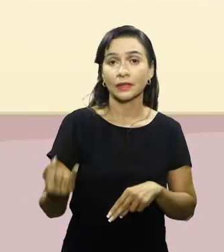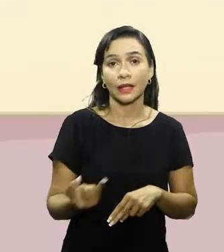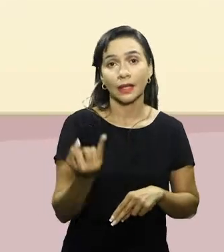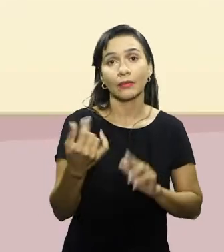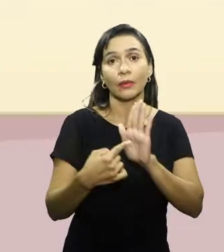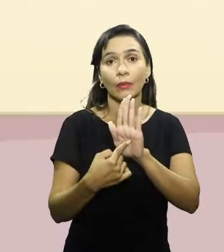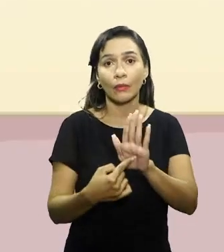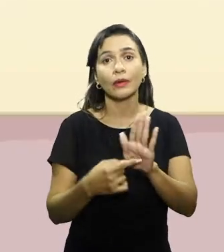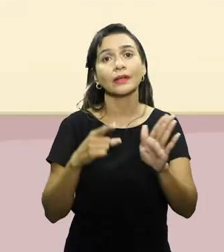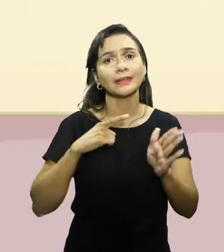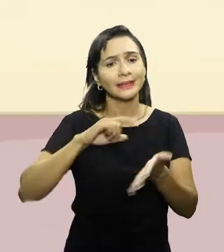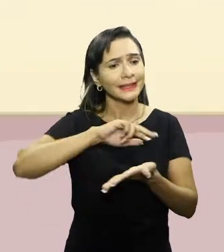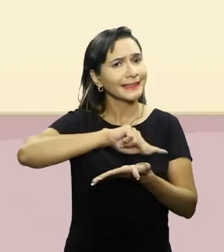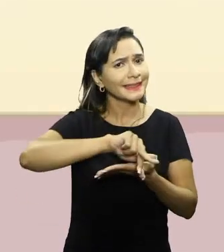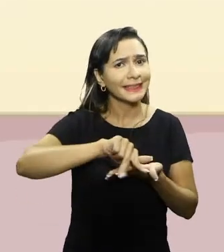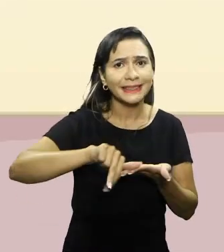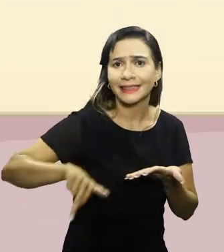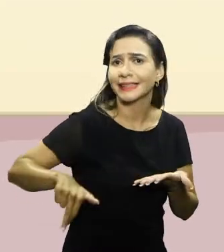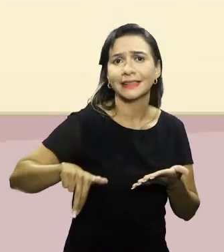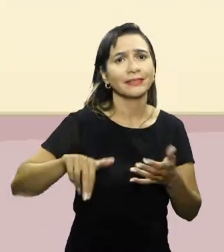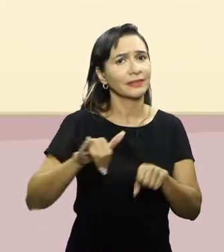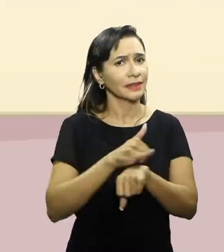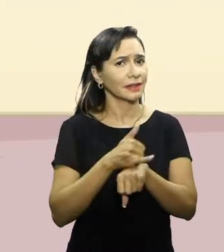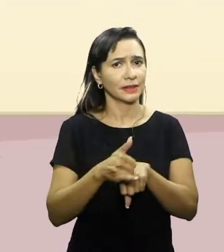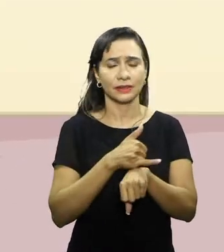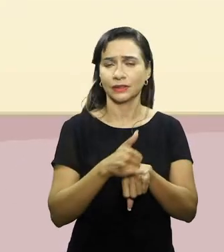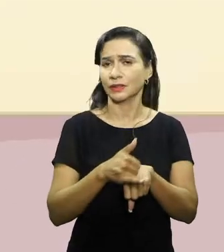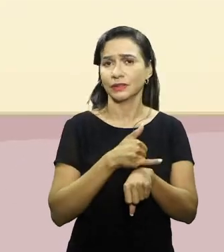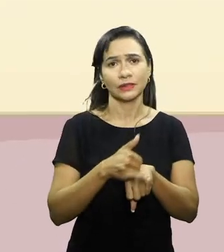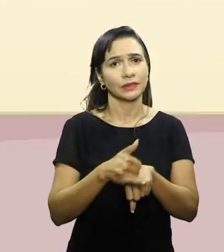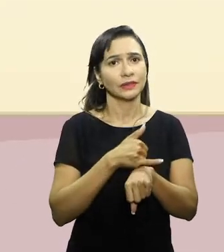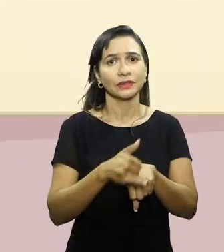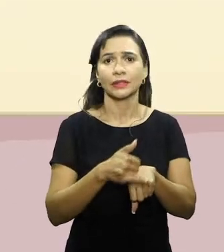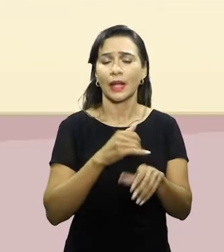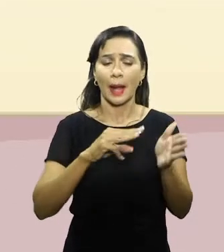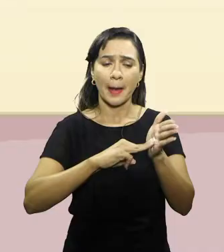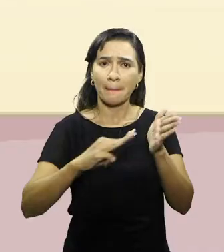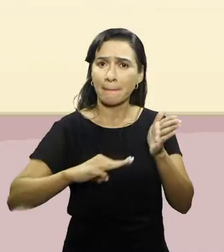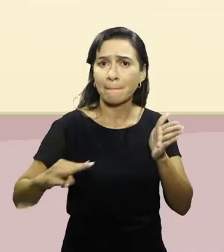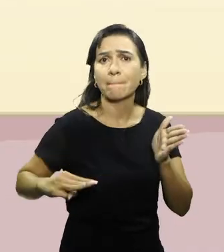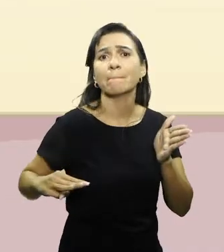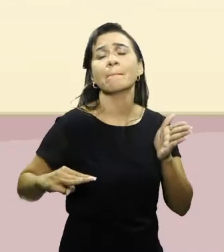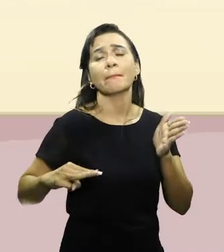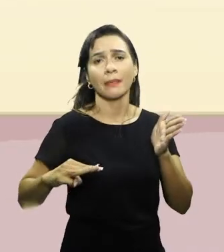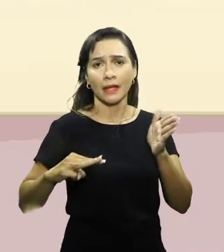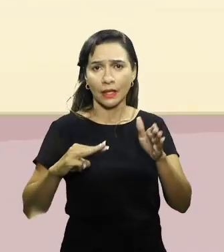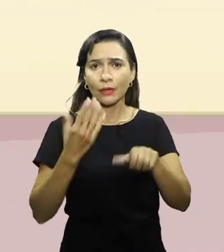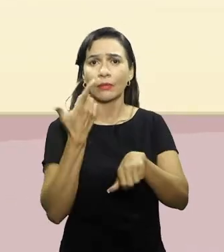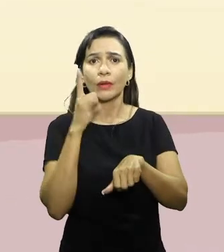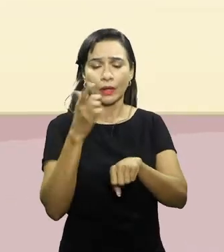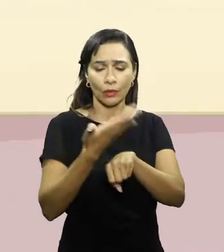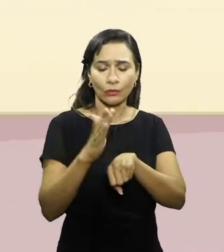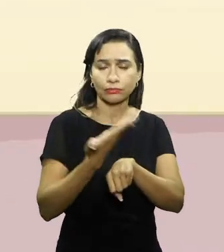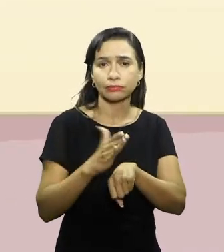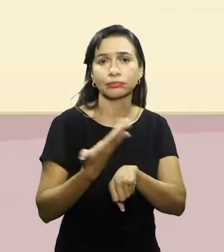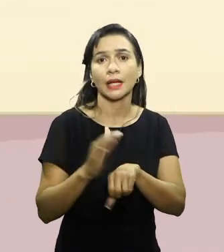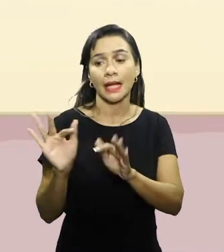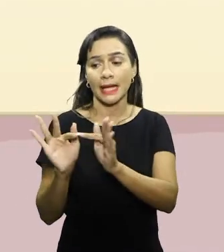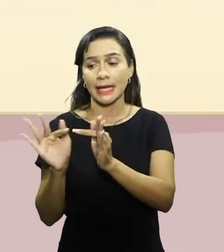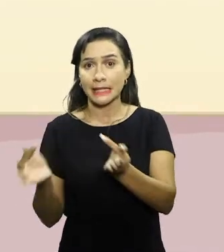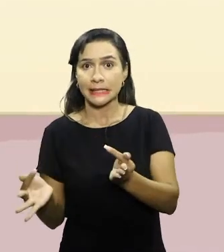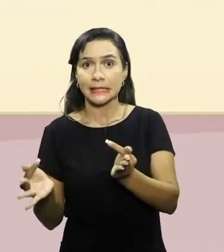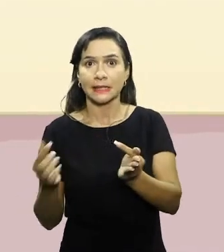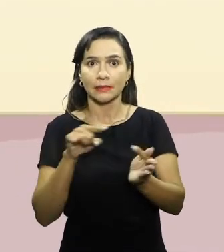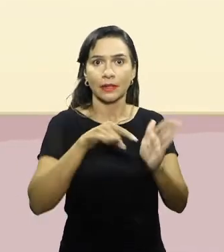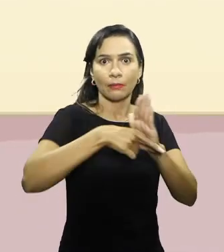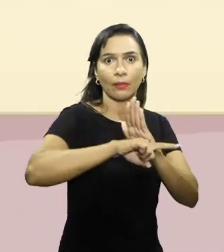destacar que existem vários métodos para monitoramento do exercício físico, desde métodos mais simples a métodos mais